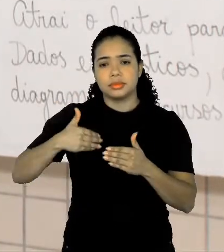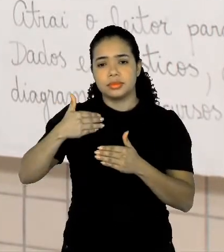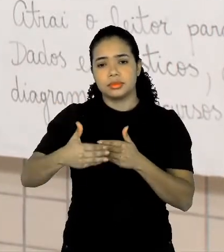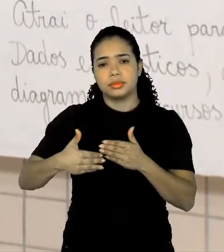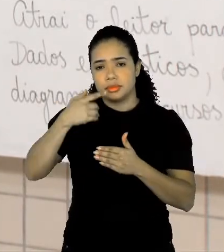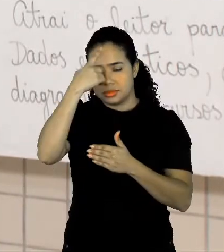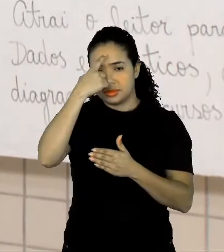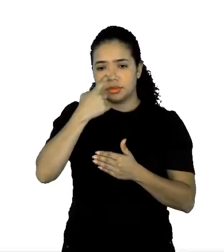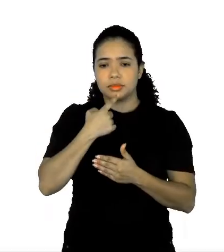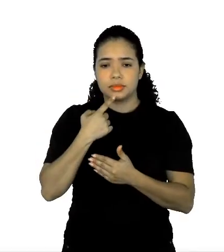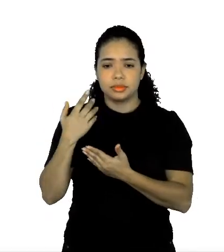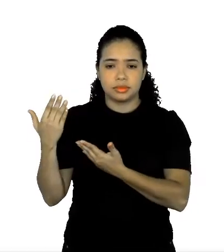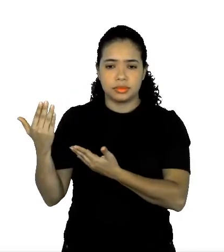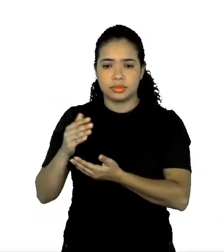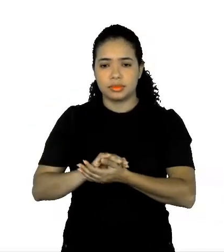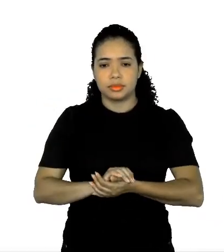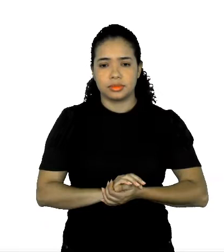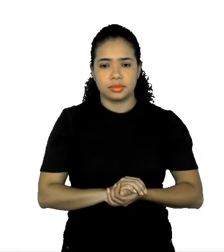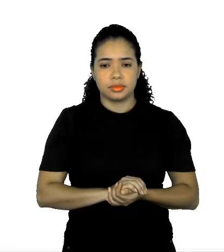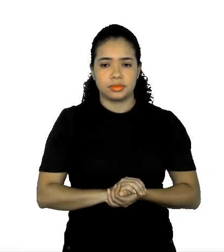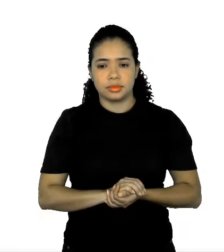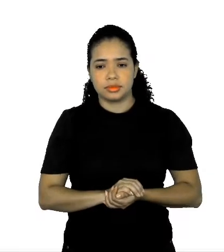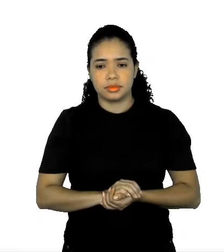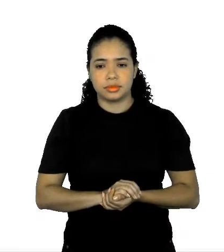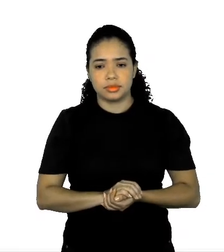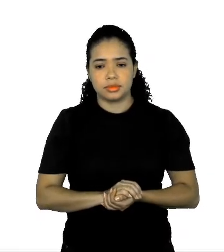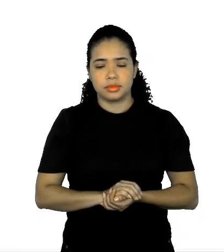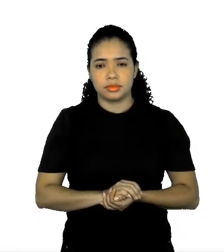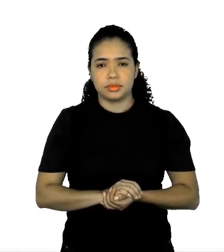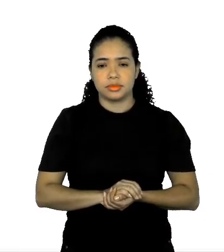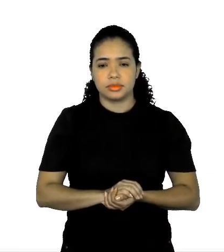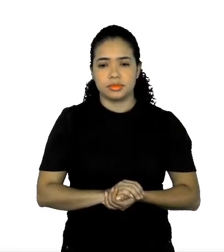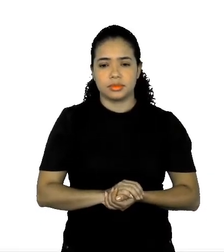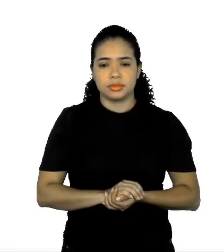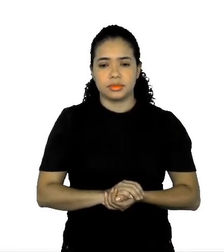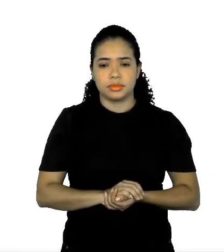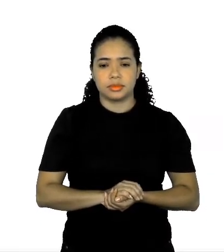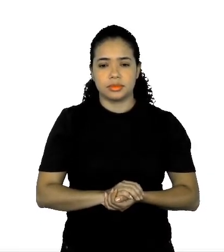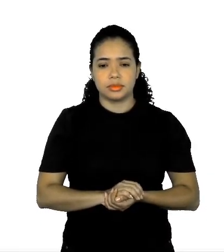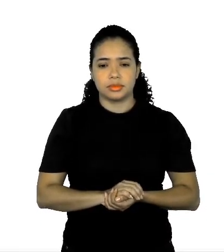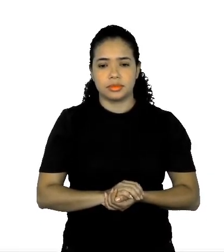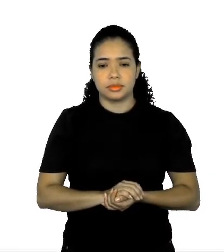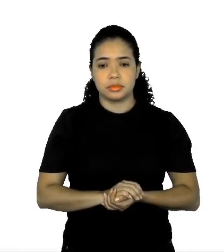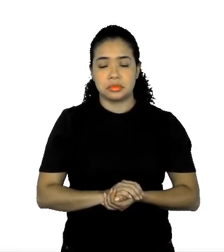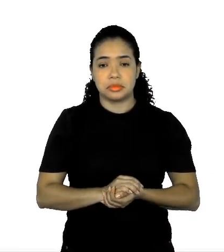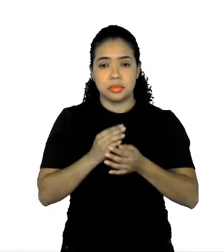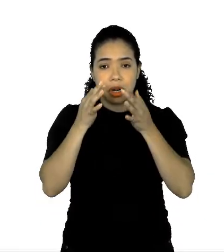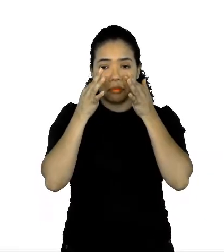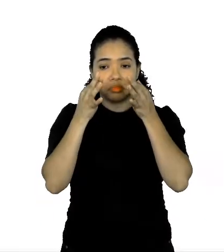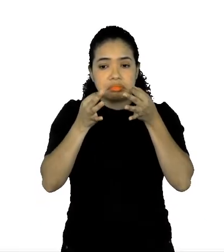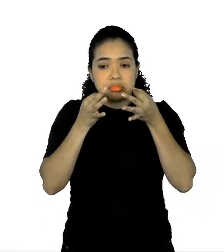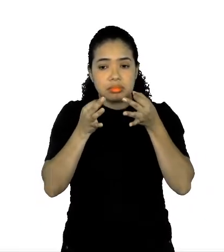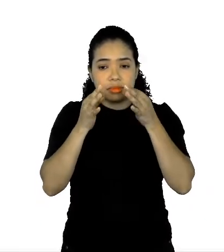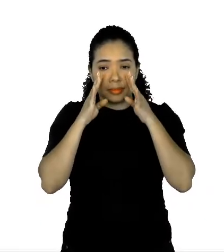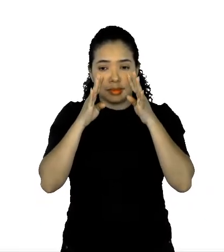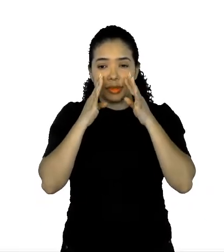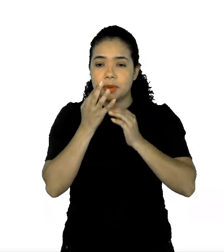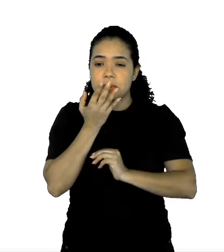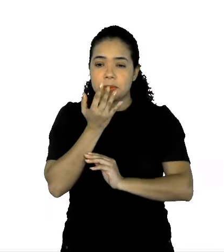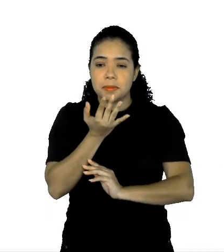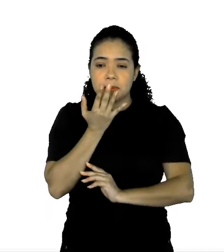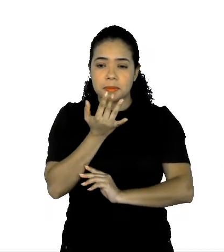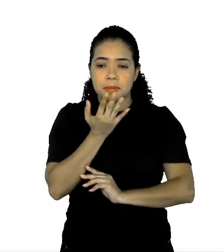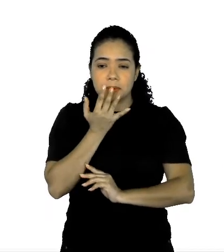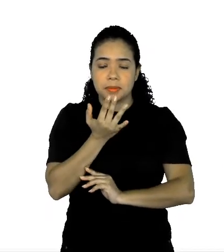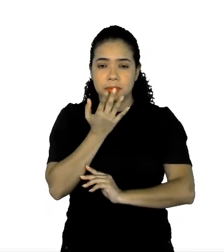vamos ver o próximo? O próximo, ele é bem chamativo, né, pelas cores, observa.